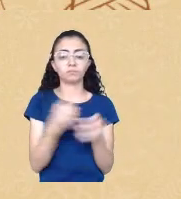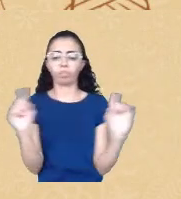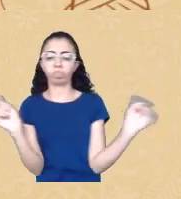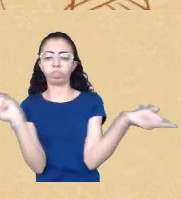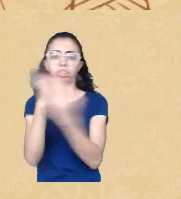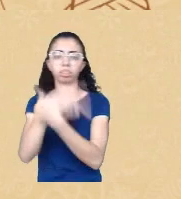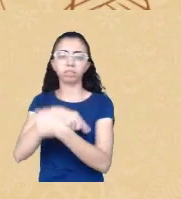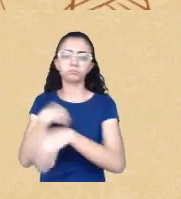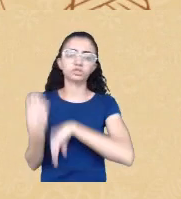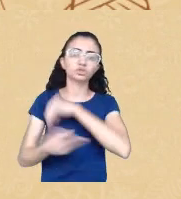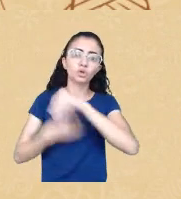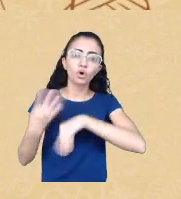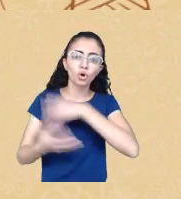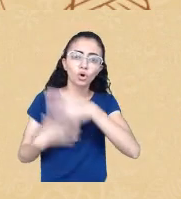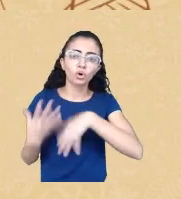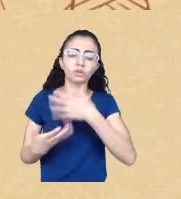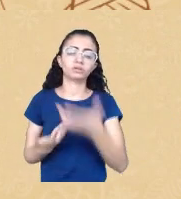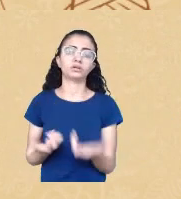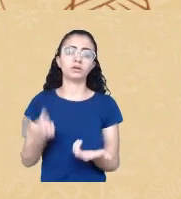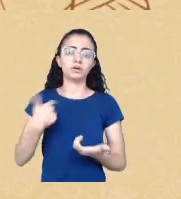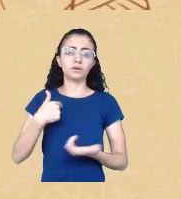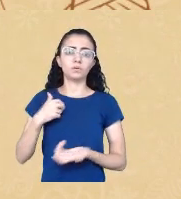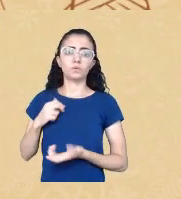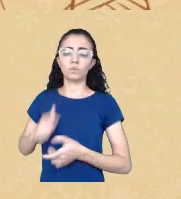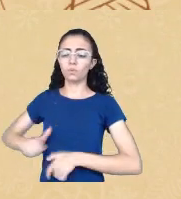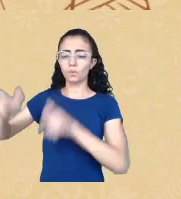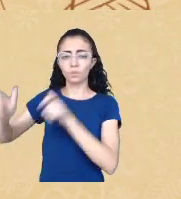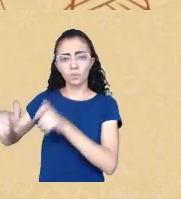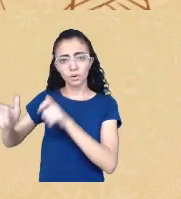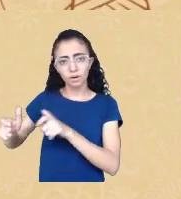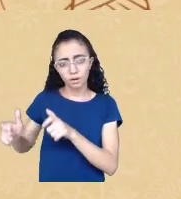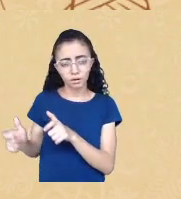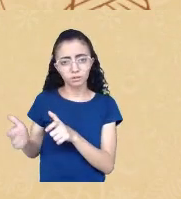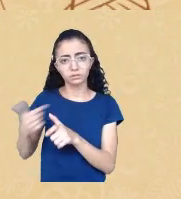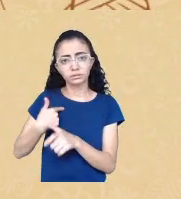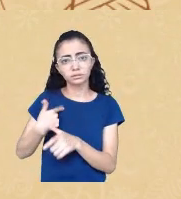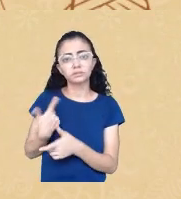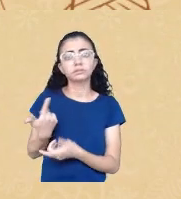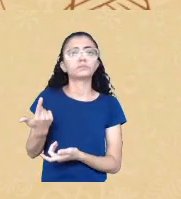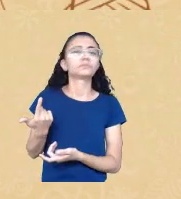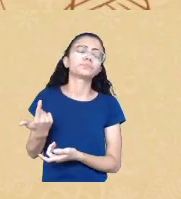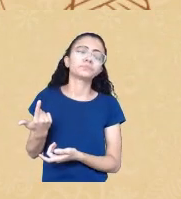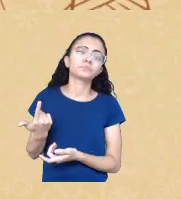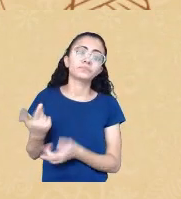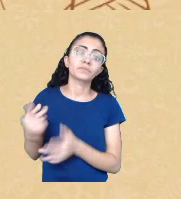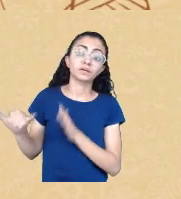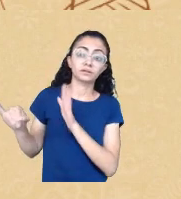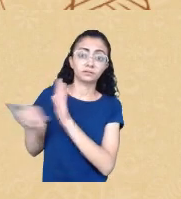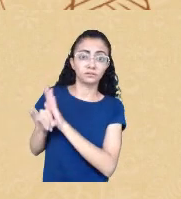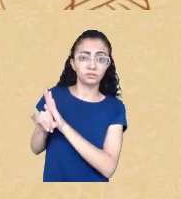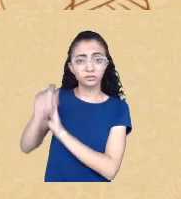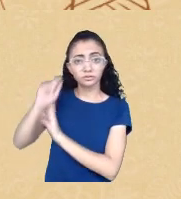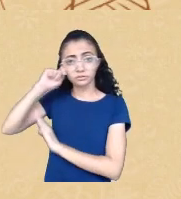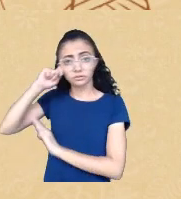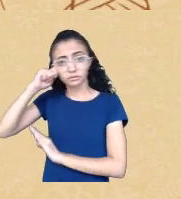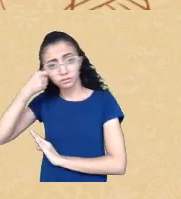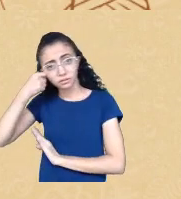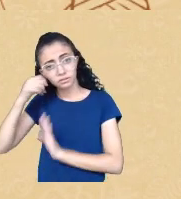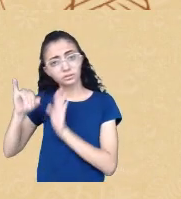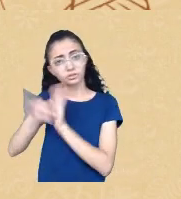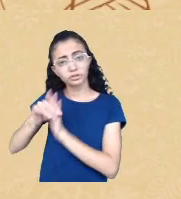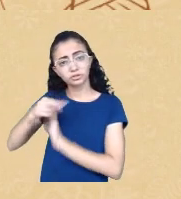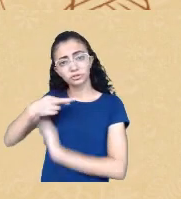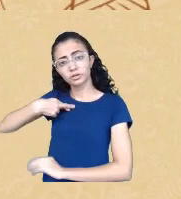neste lugar que estou do outro lado reforçando a identidade negra identidade religiosa